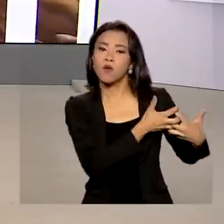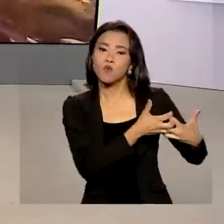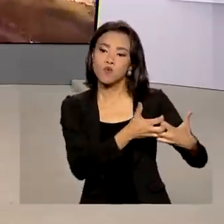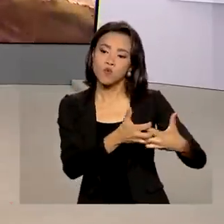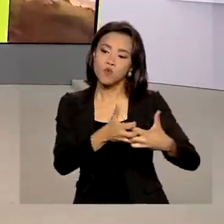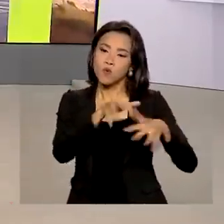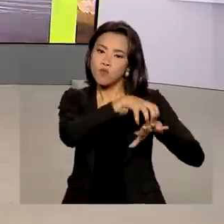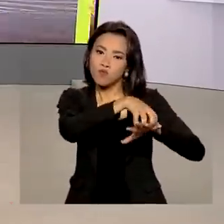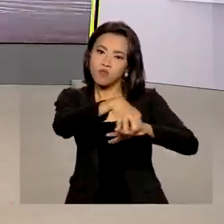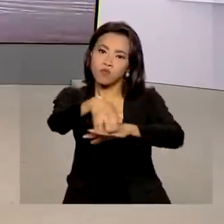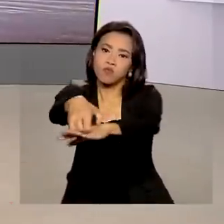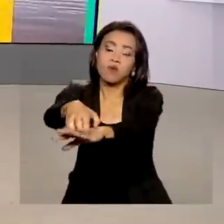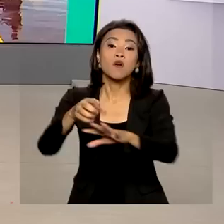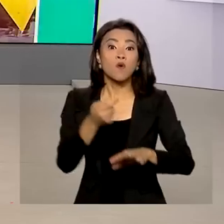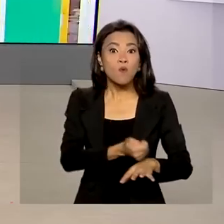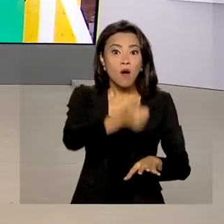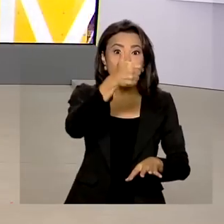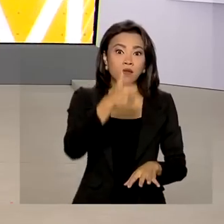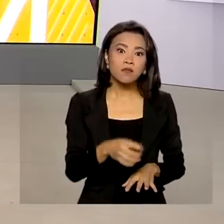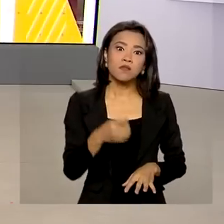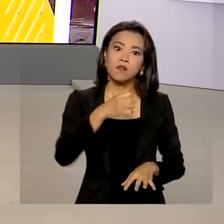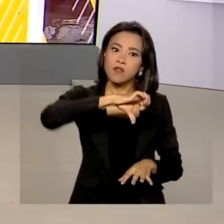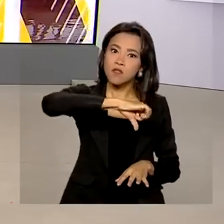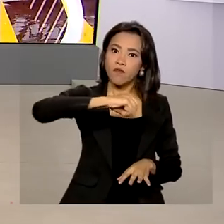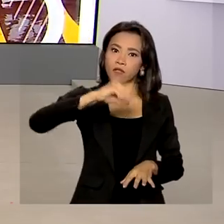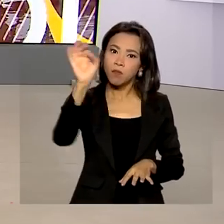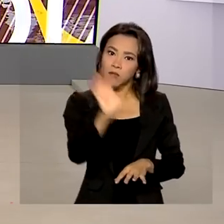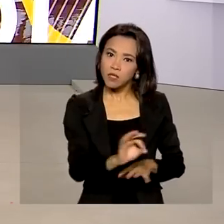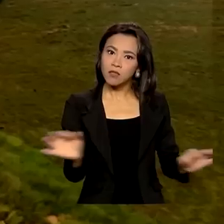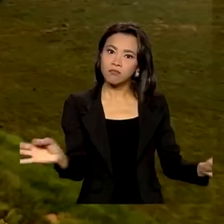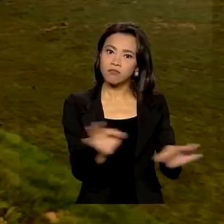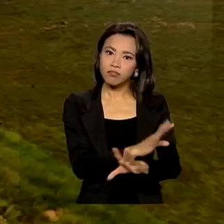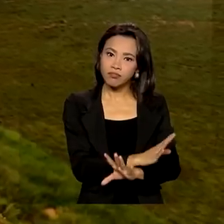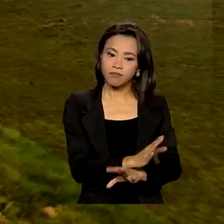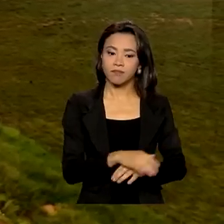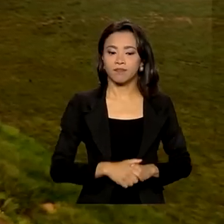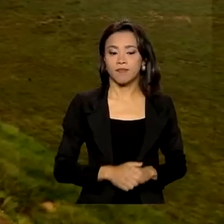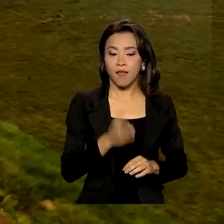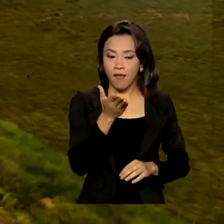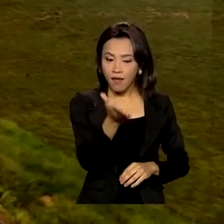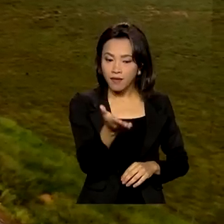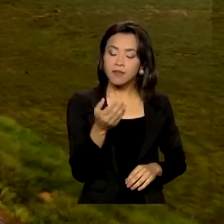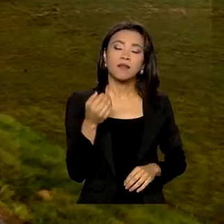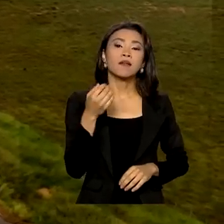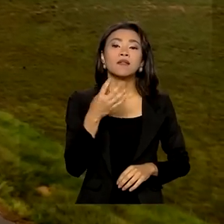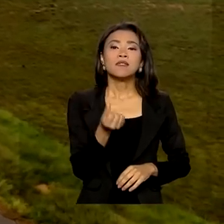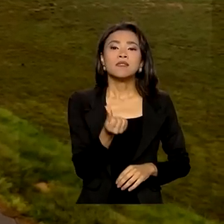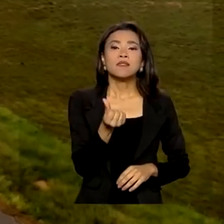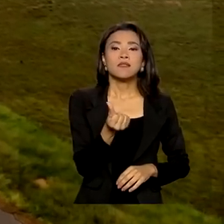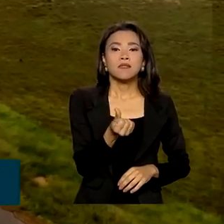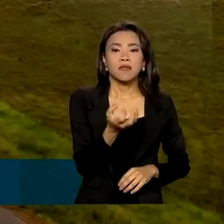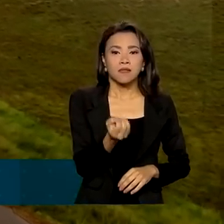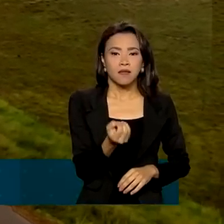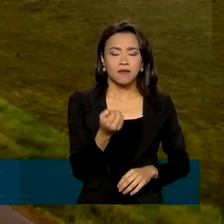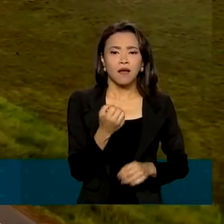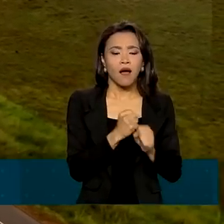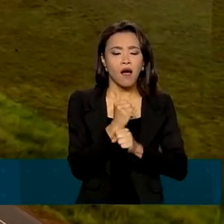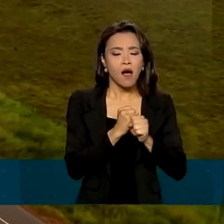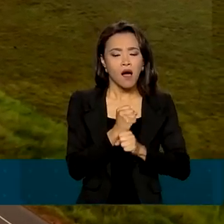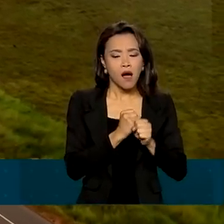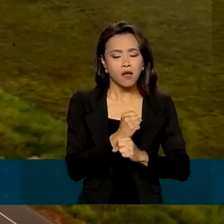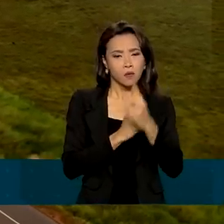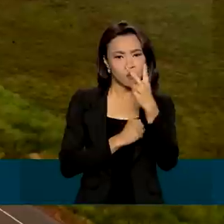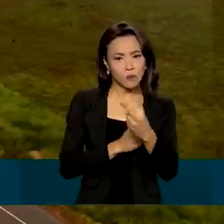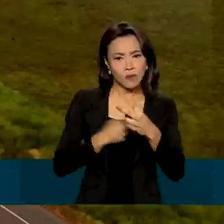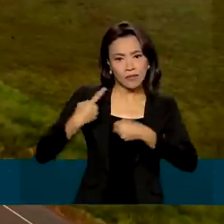está com quase 90% das obras concluídas. Há 60 anos, os municípios de Humuarama e Porto